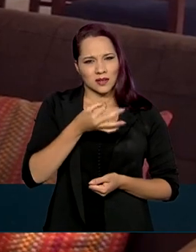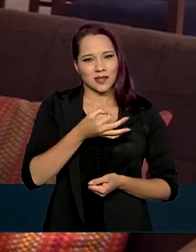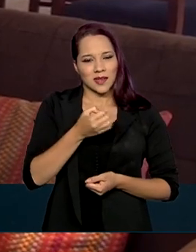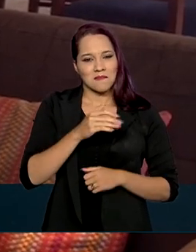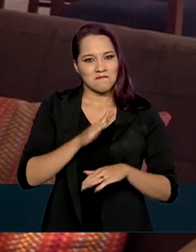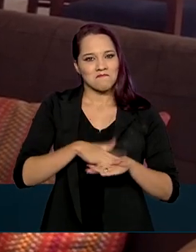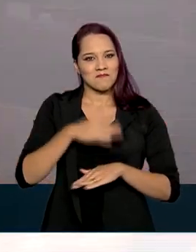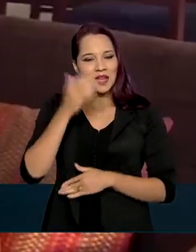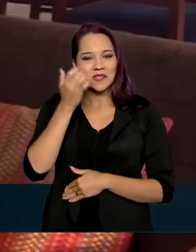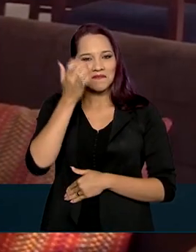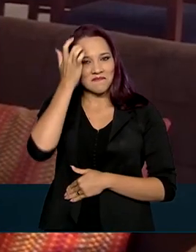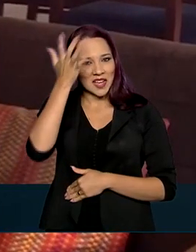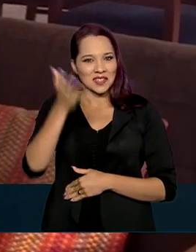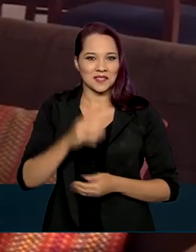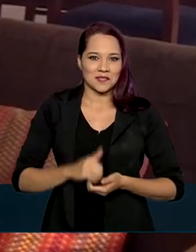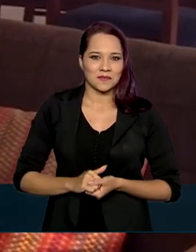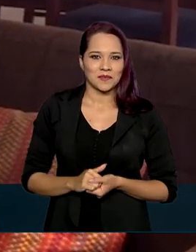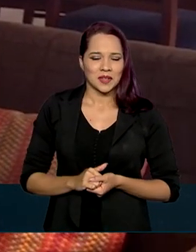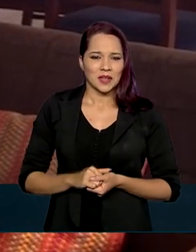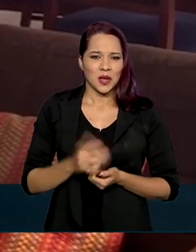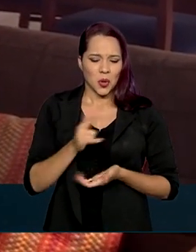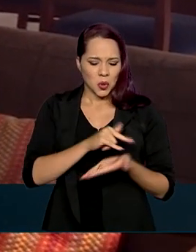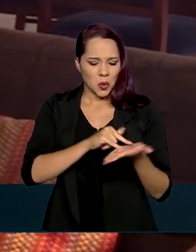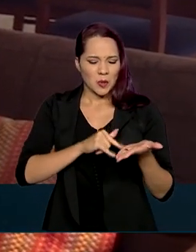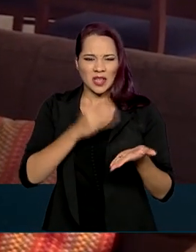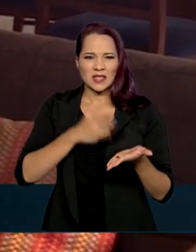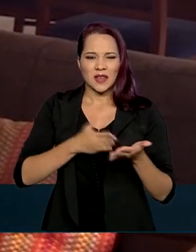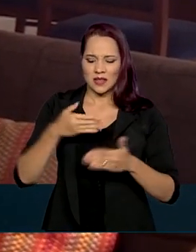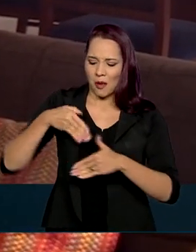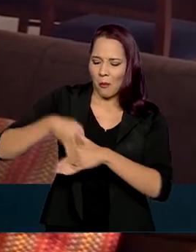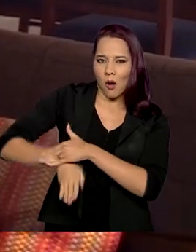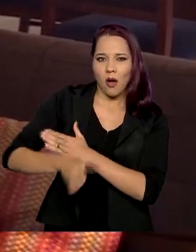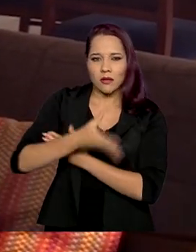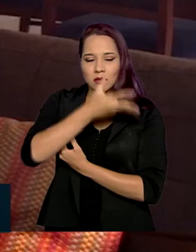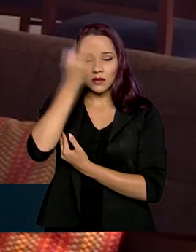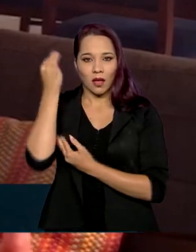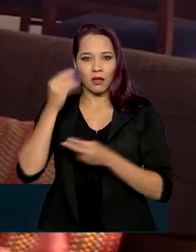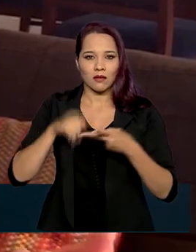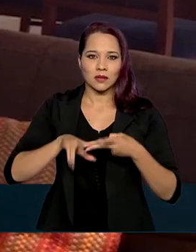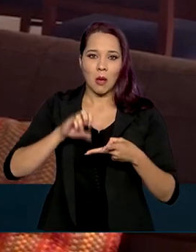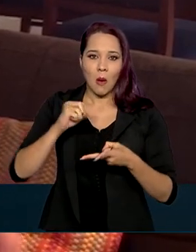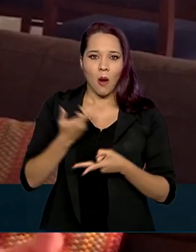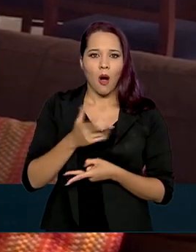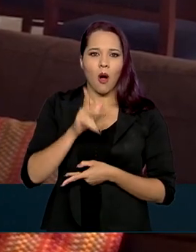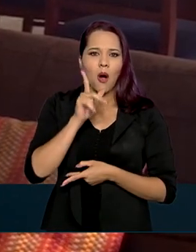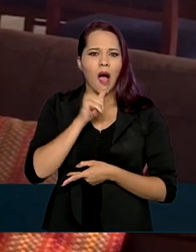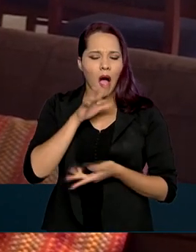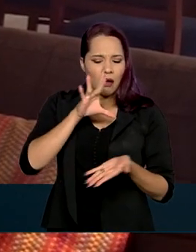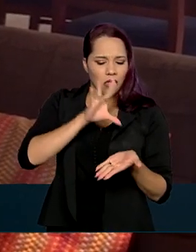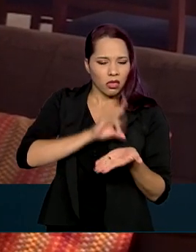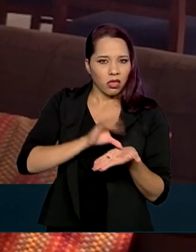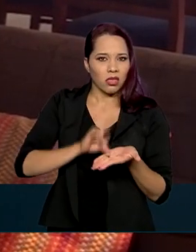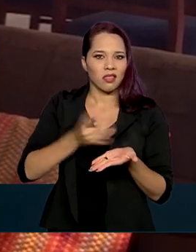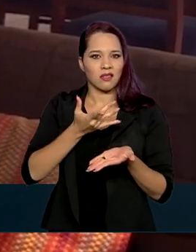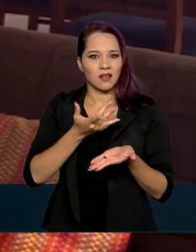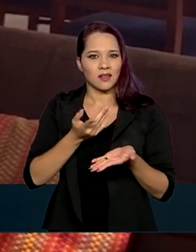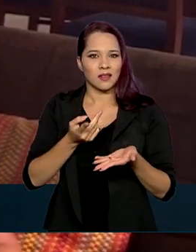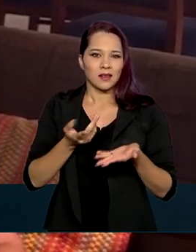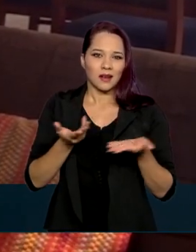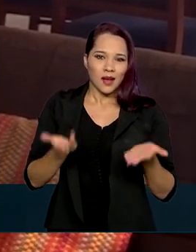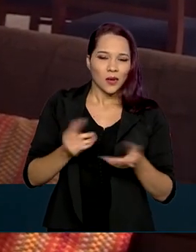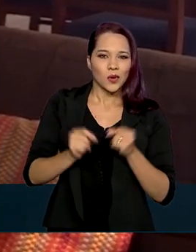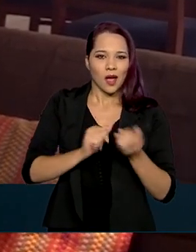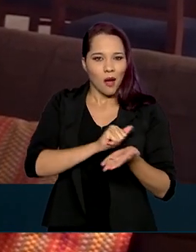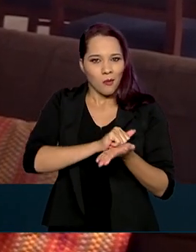bem prático mesmo. O documento você esquece na bolsa, ou às vezes até molha, você